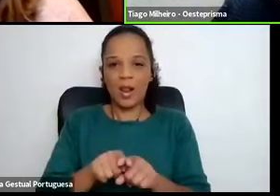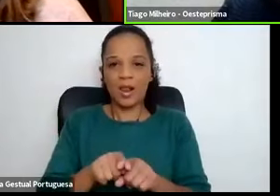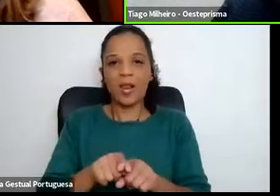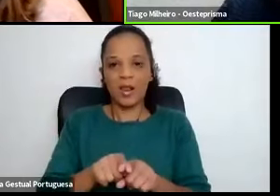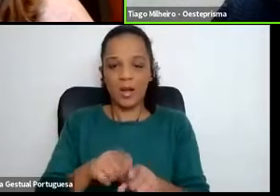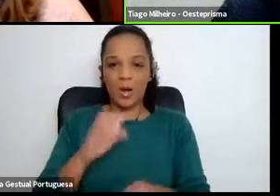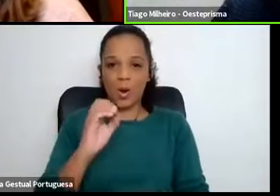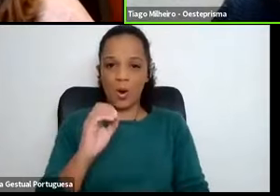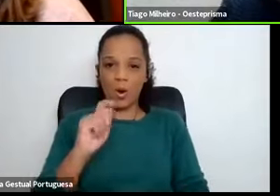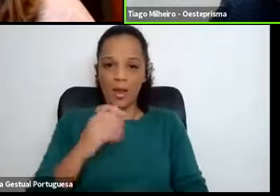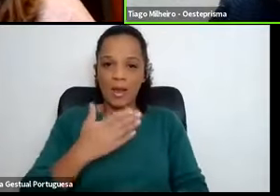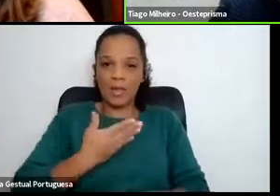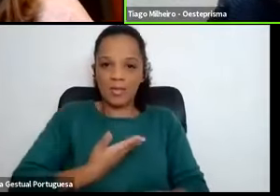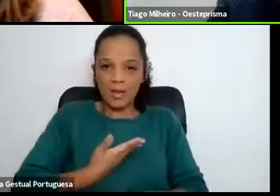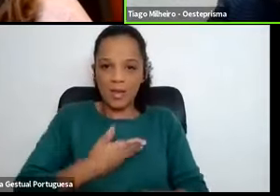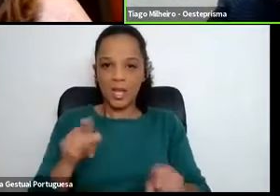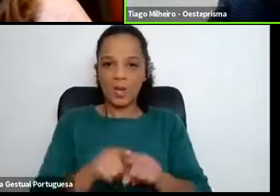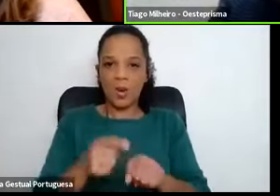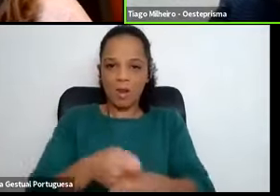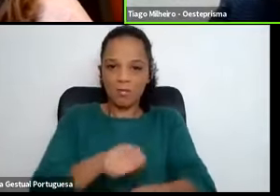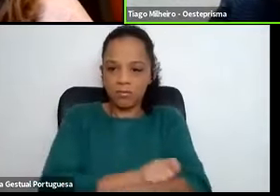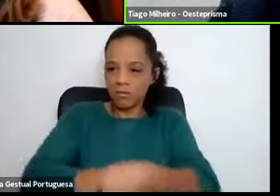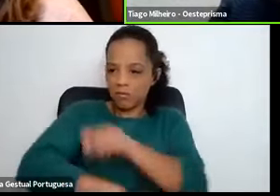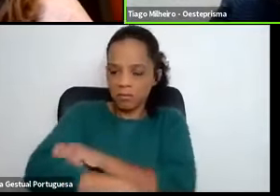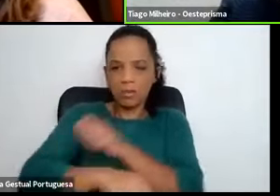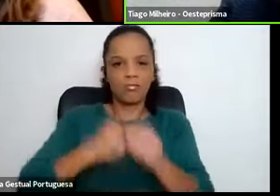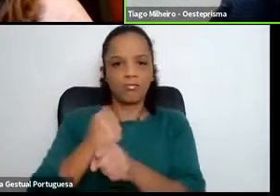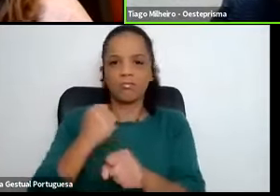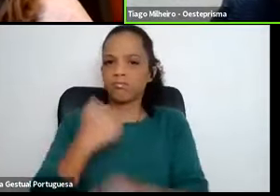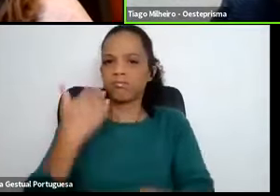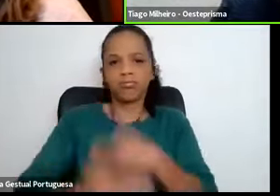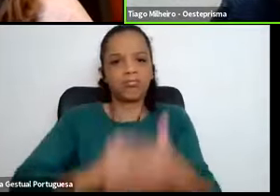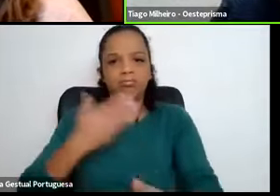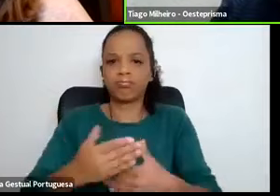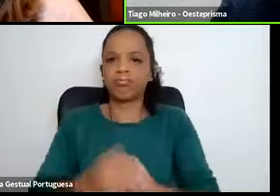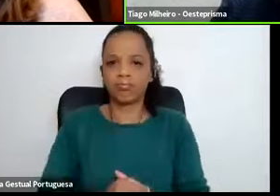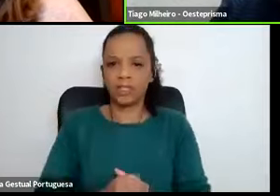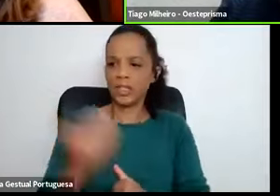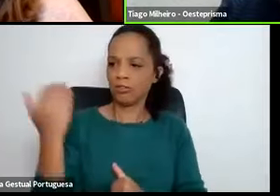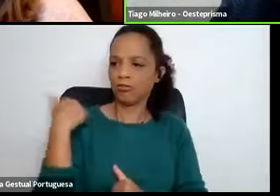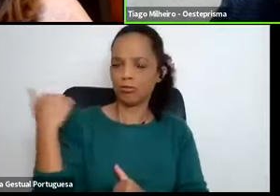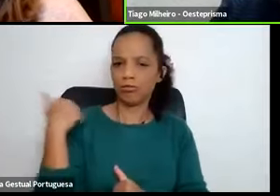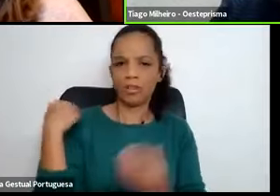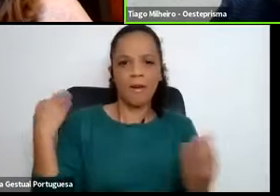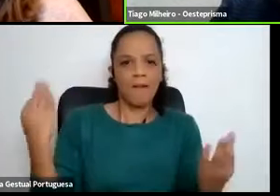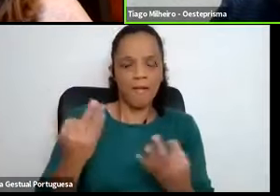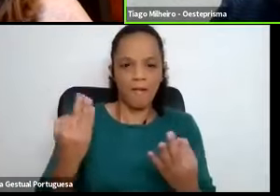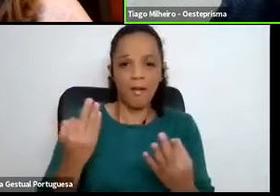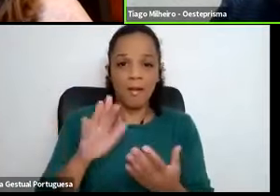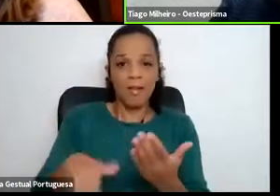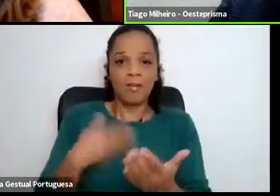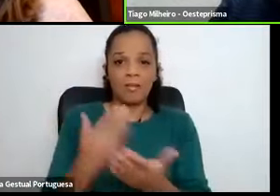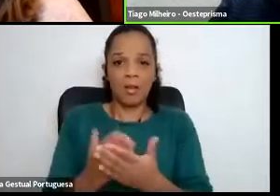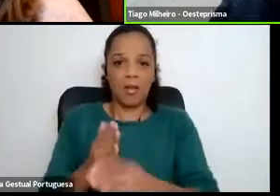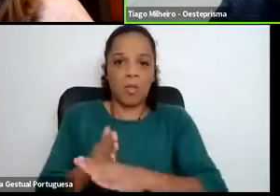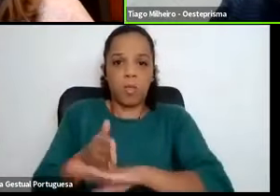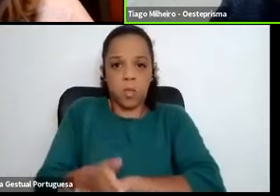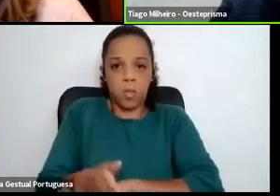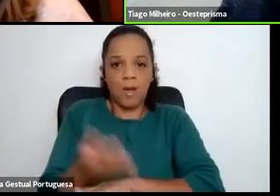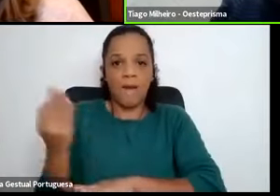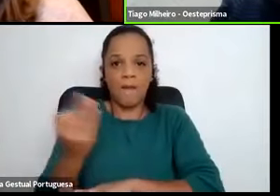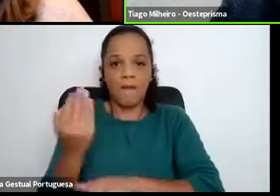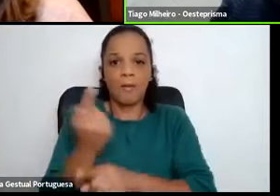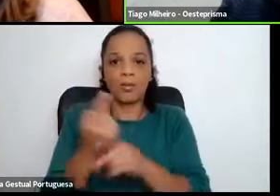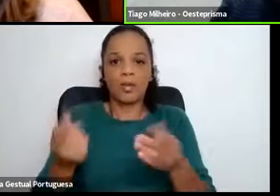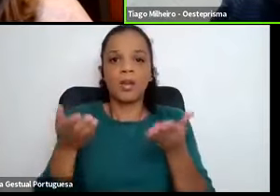da parte da OED em nos contactar. Logo a partir disso, são alguns obstáculos que se ultrapassam para ajudar